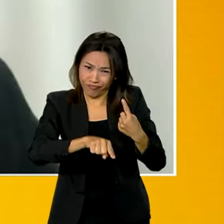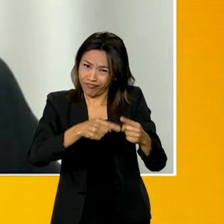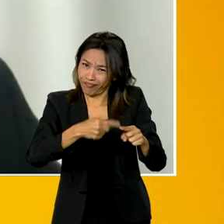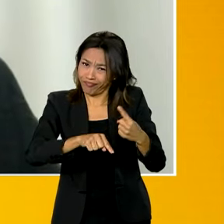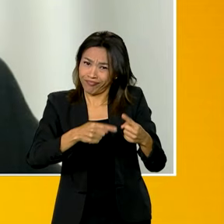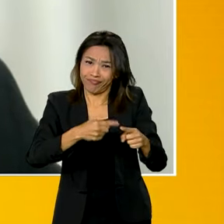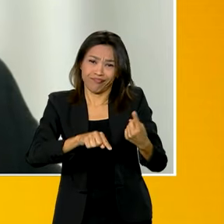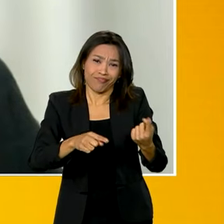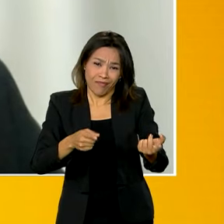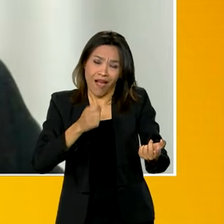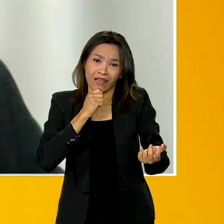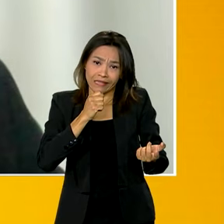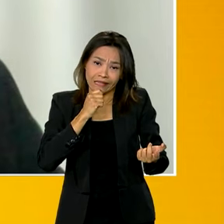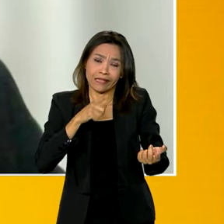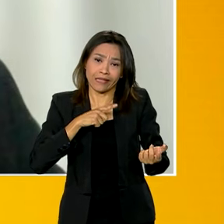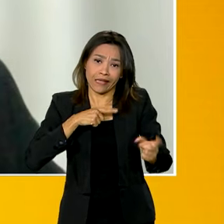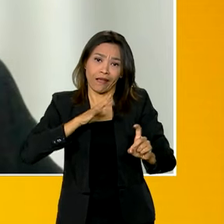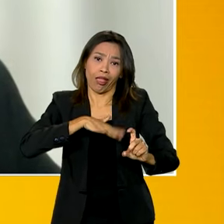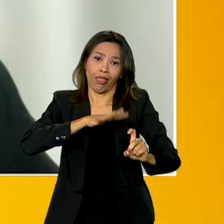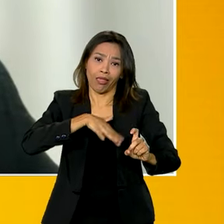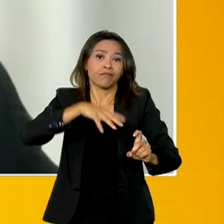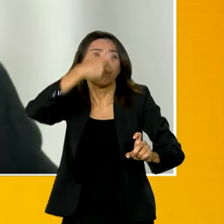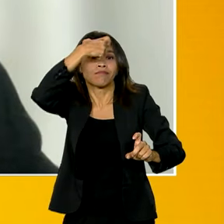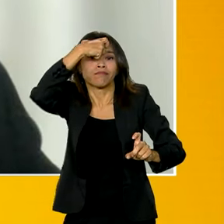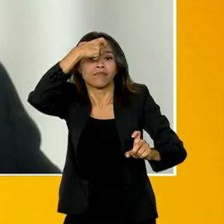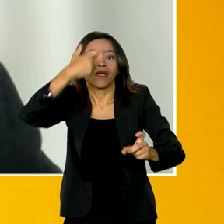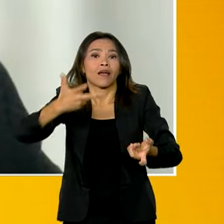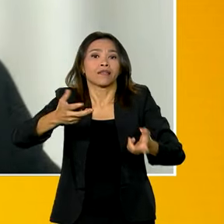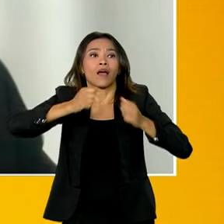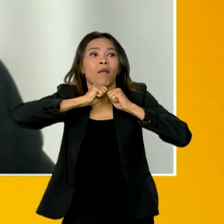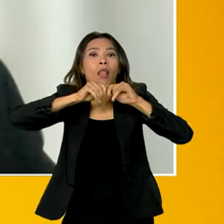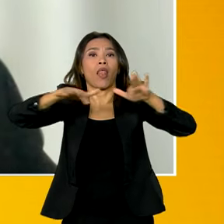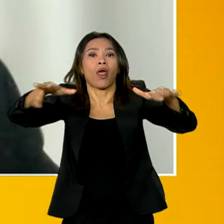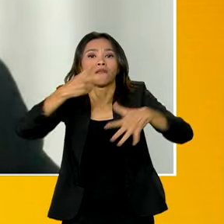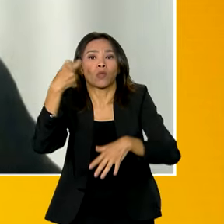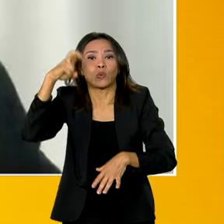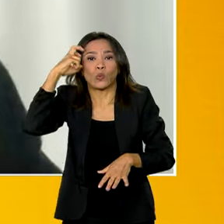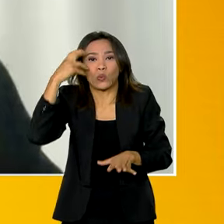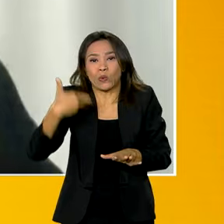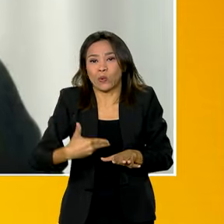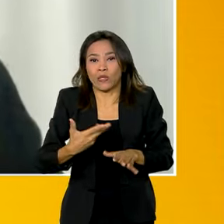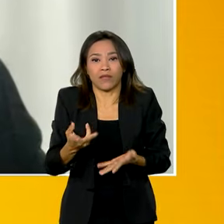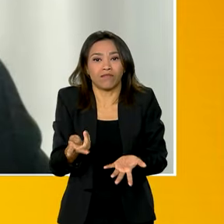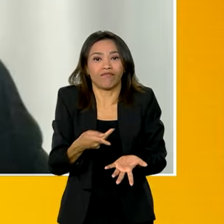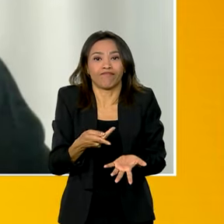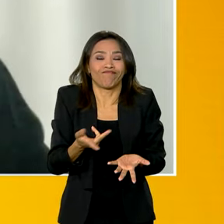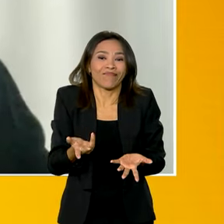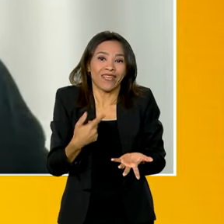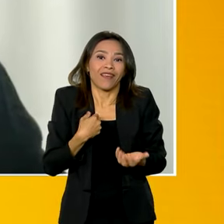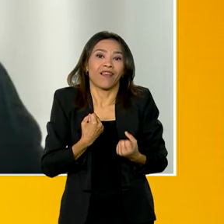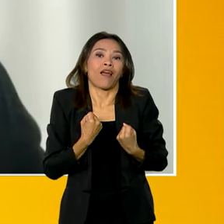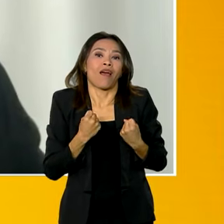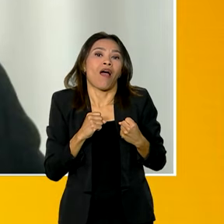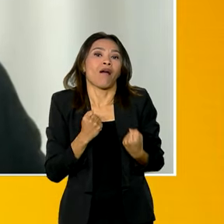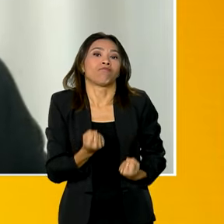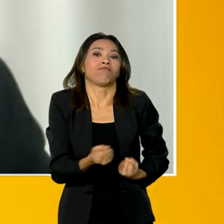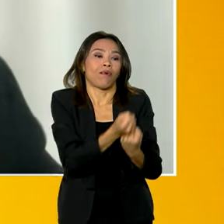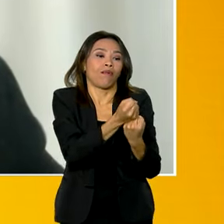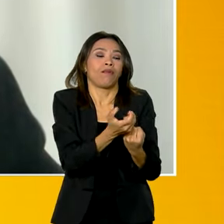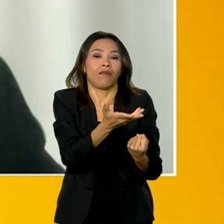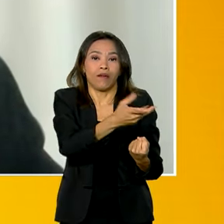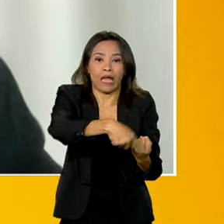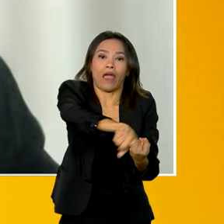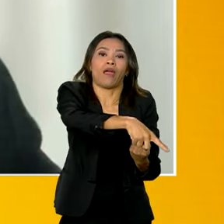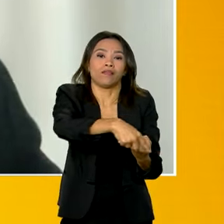existe na sociedade, às vezes, uma cultura que, de certa forma, defende por parte da sociedade